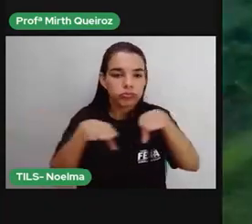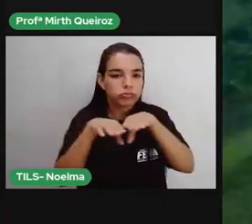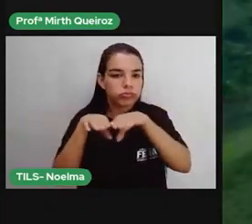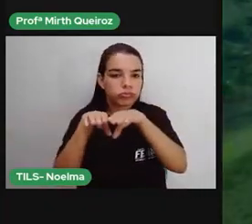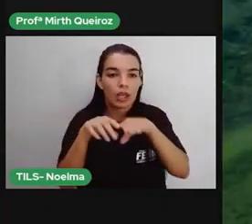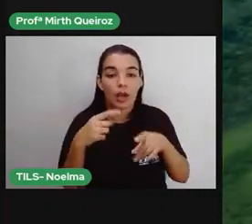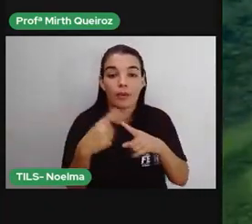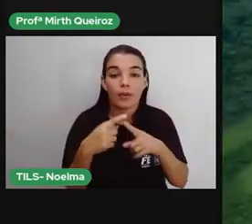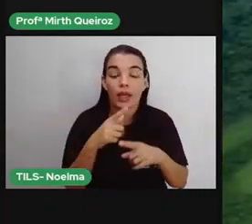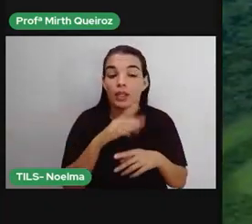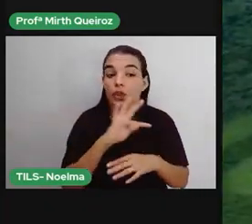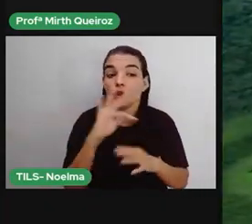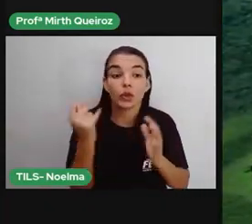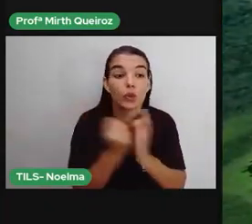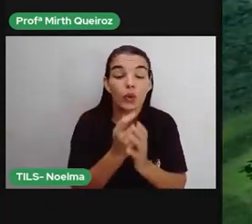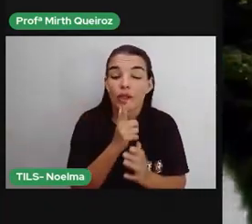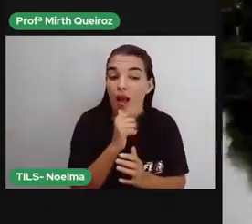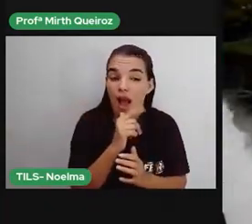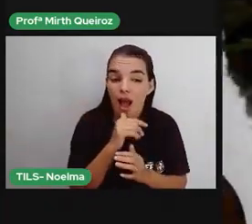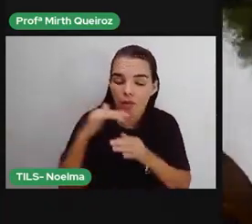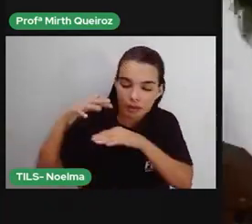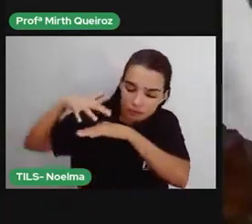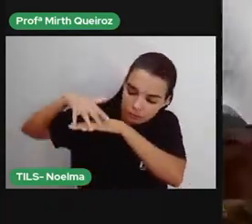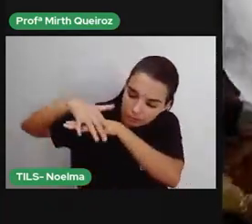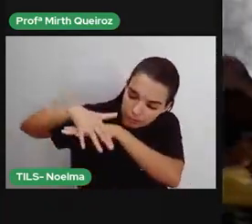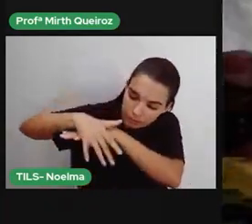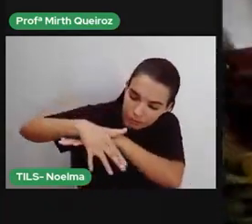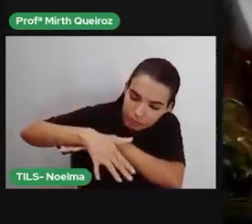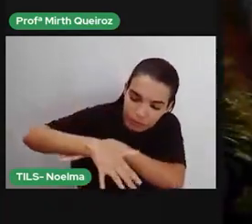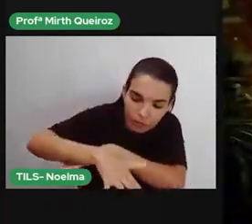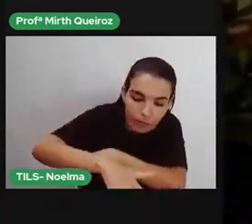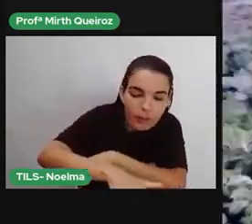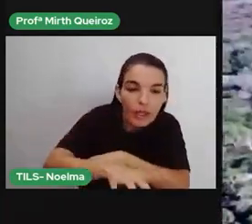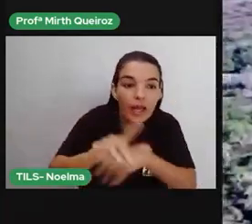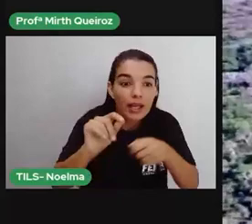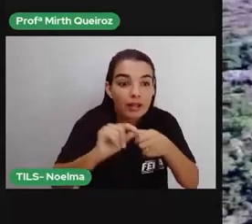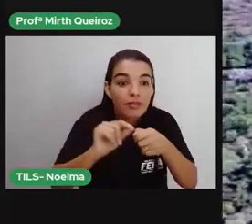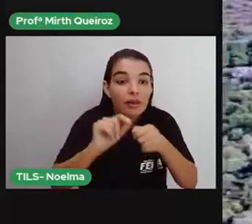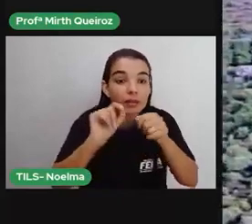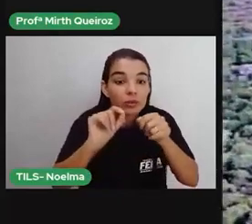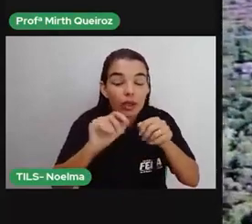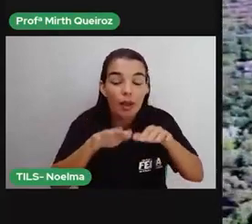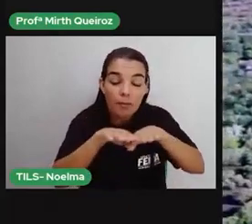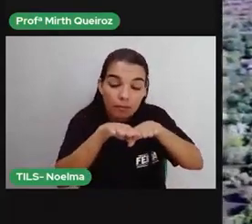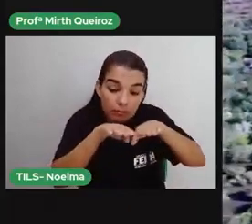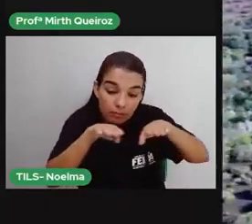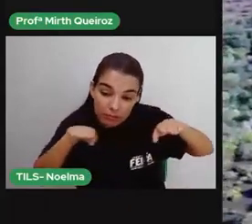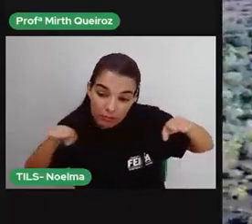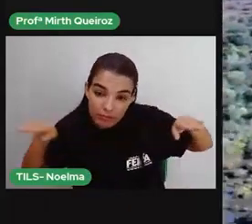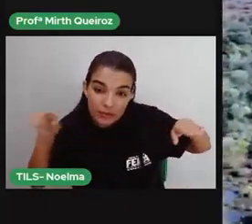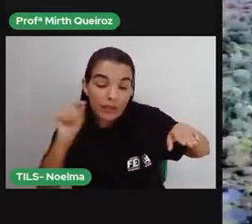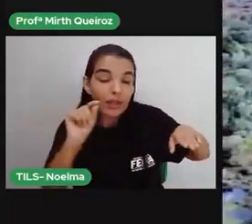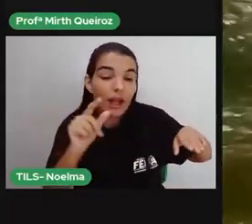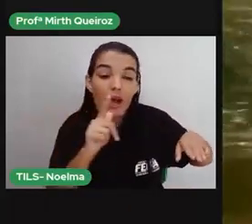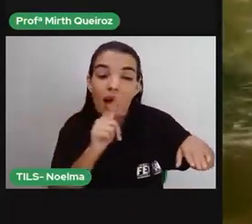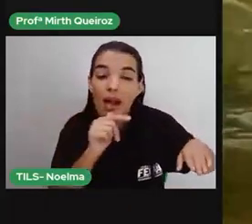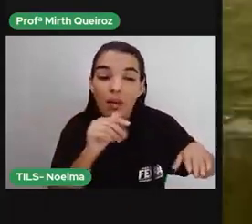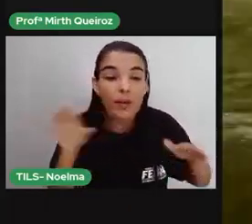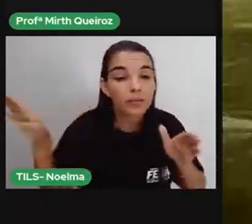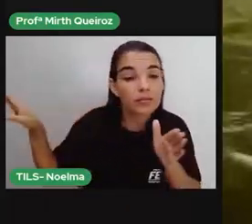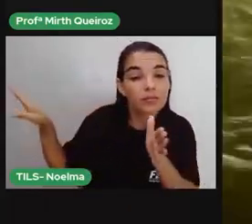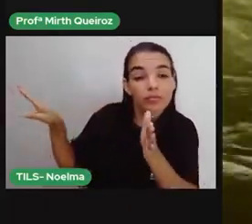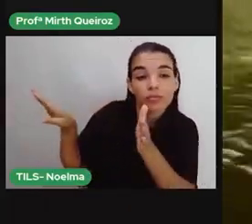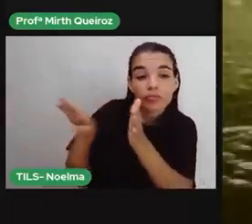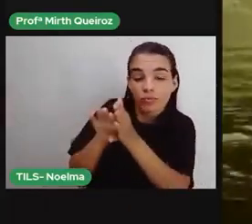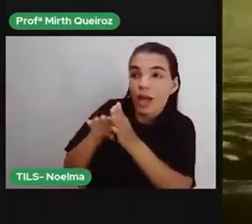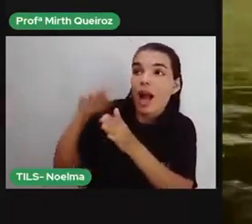escorre para a planície, ou que seja, que forma praticamente o Pantanal, aquela água vem realmente da parte